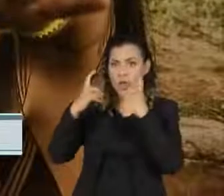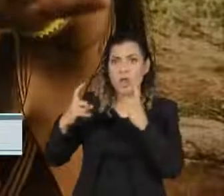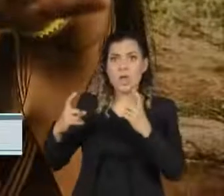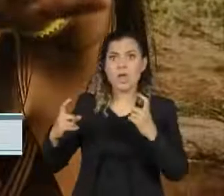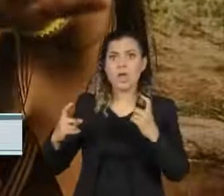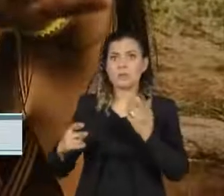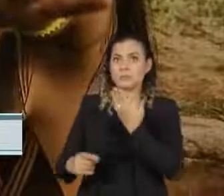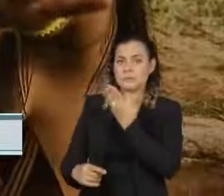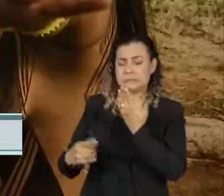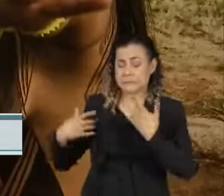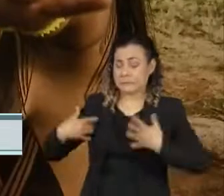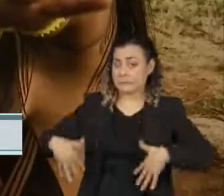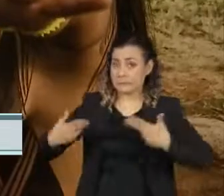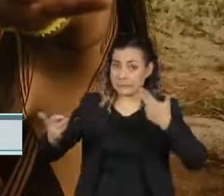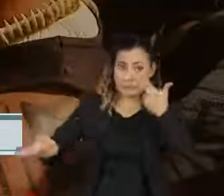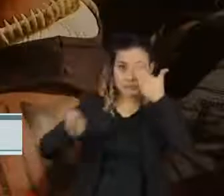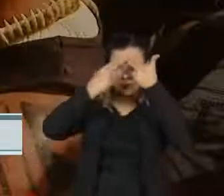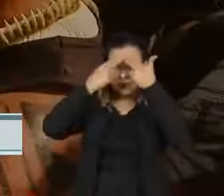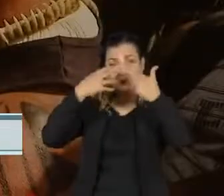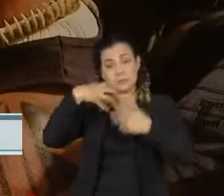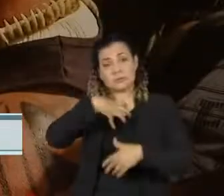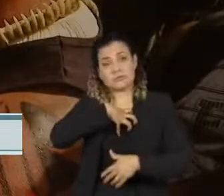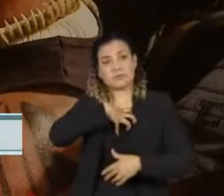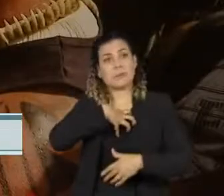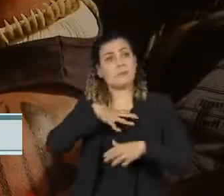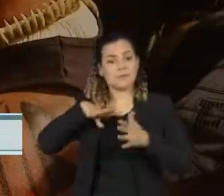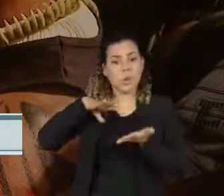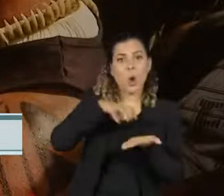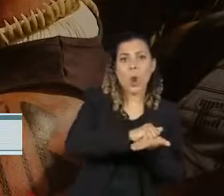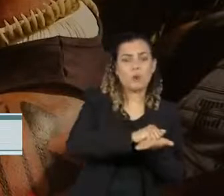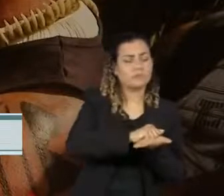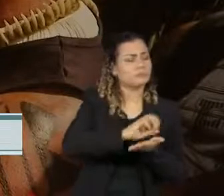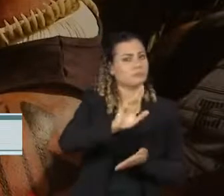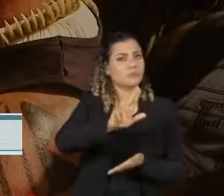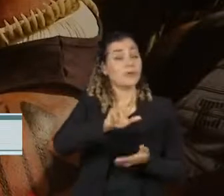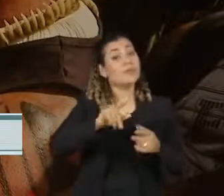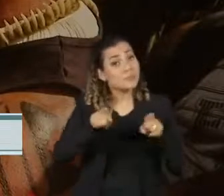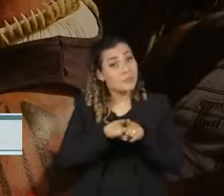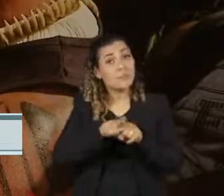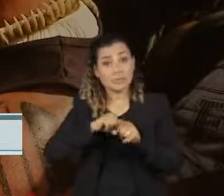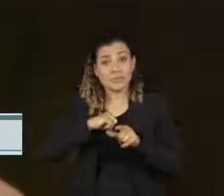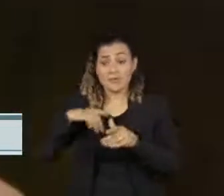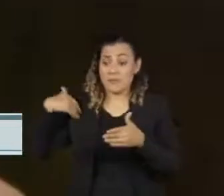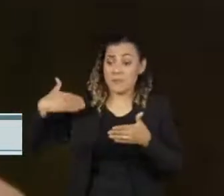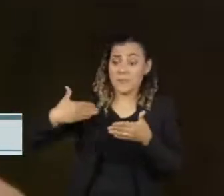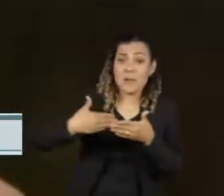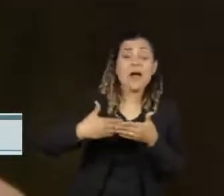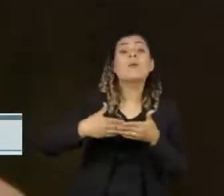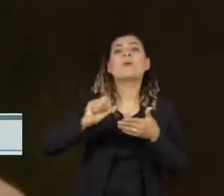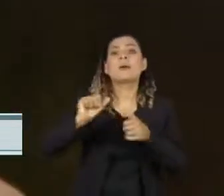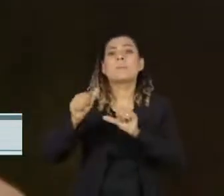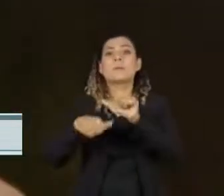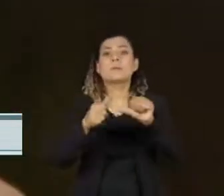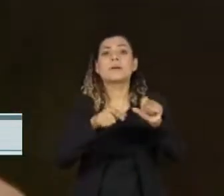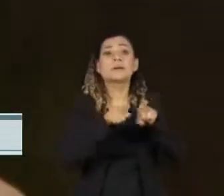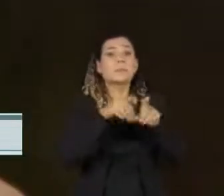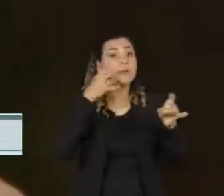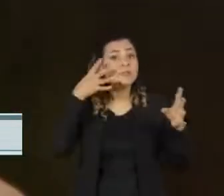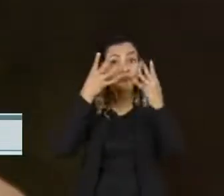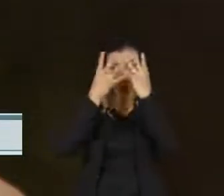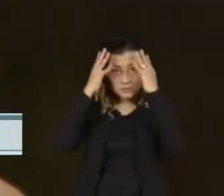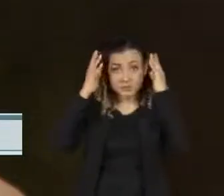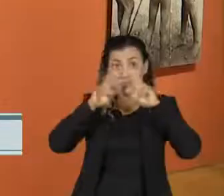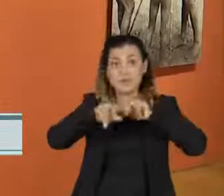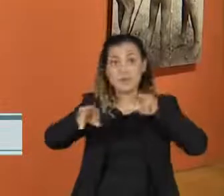traumático, um encontro com um caráter muito colonial. Há várias possibilidades de contato entre os povos indígenas e os não indígenas e uma delas